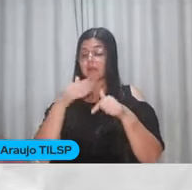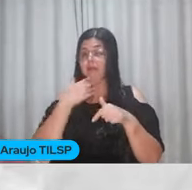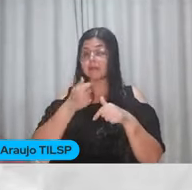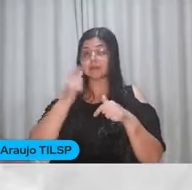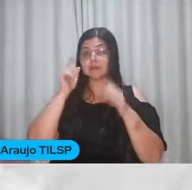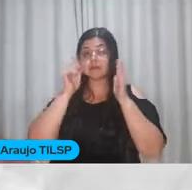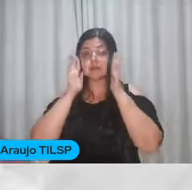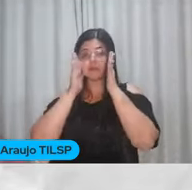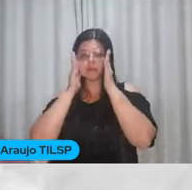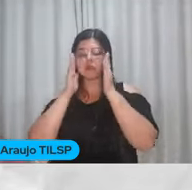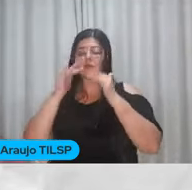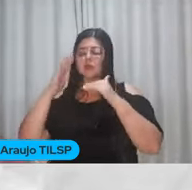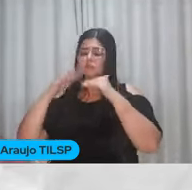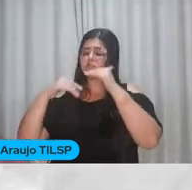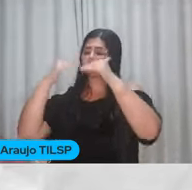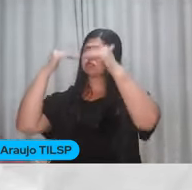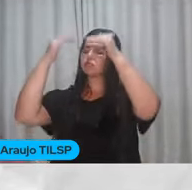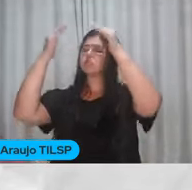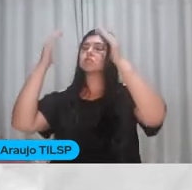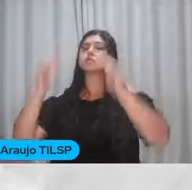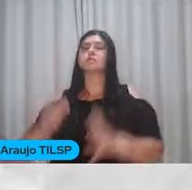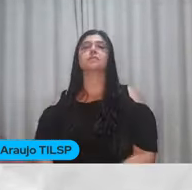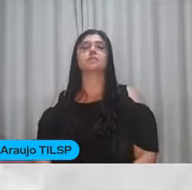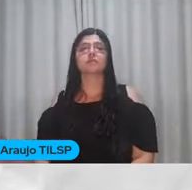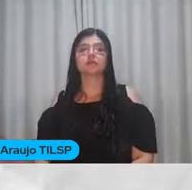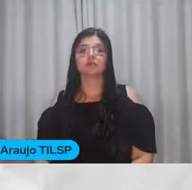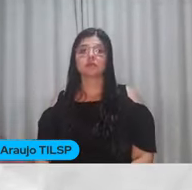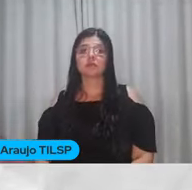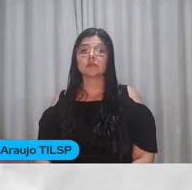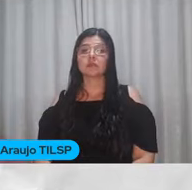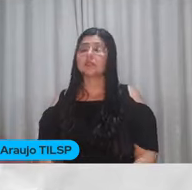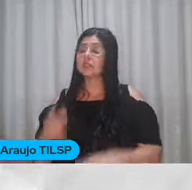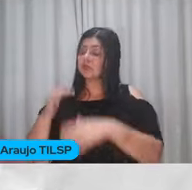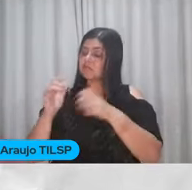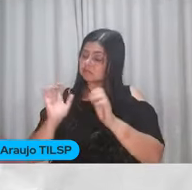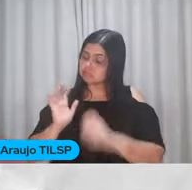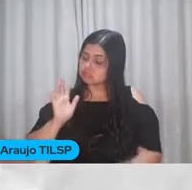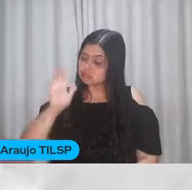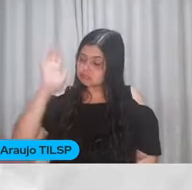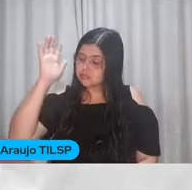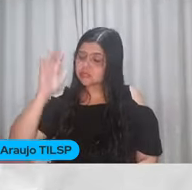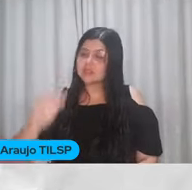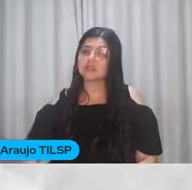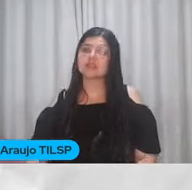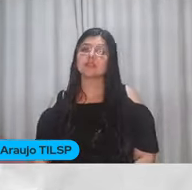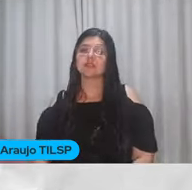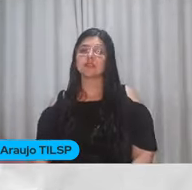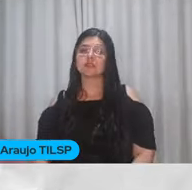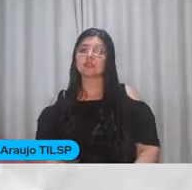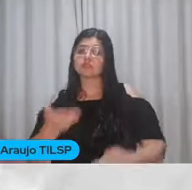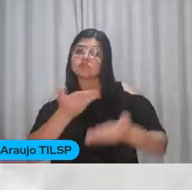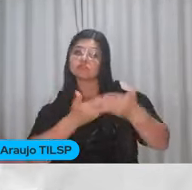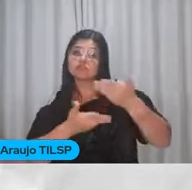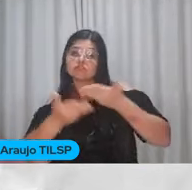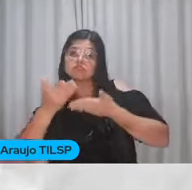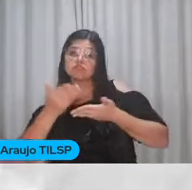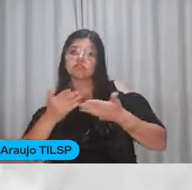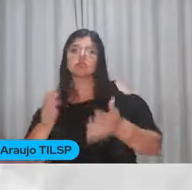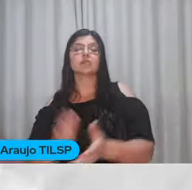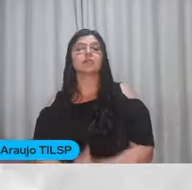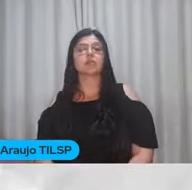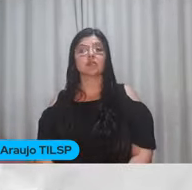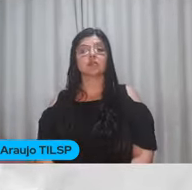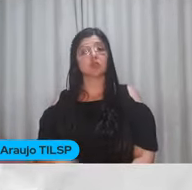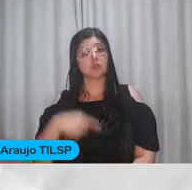Que faz a gente crescer Se desenvolver Se enriquecer De tanta troca E a